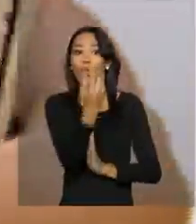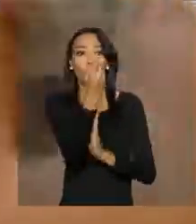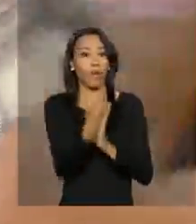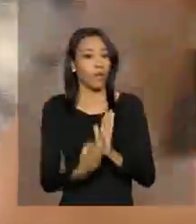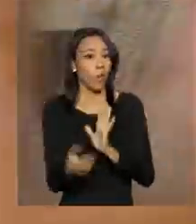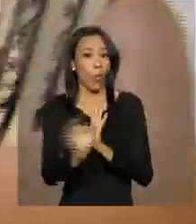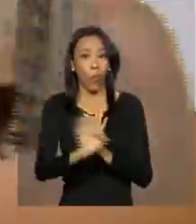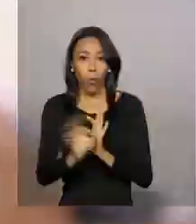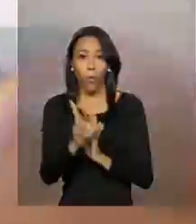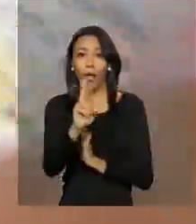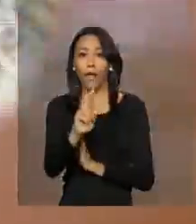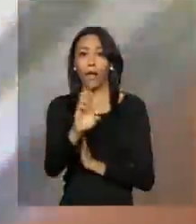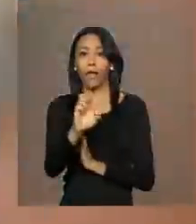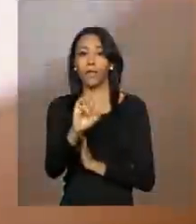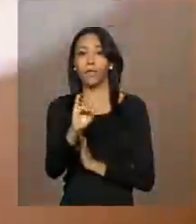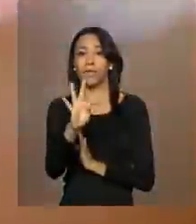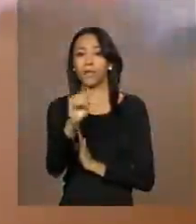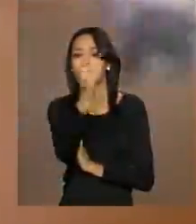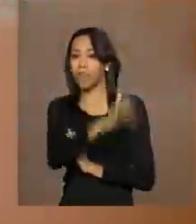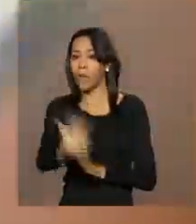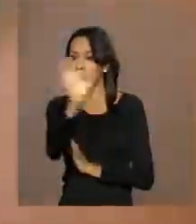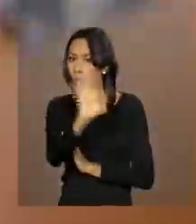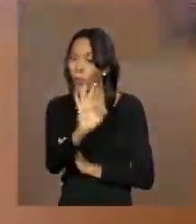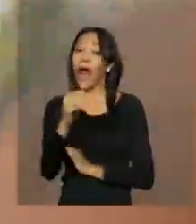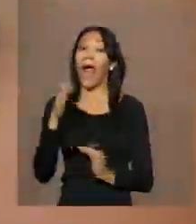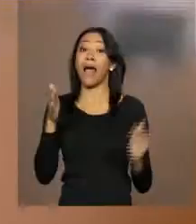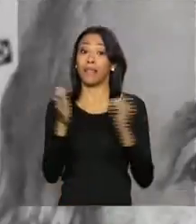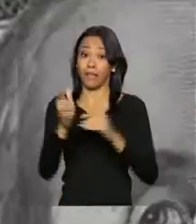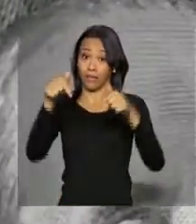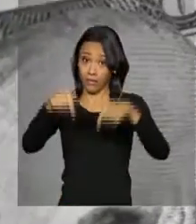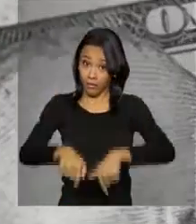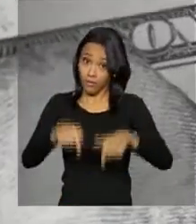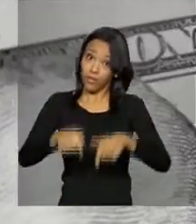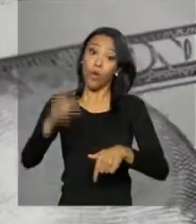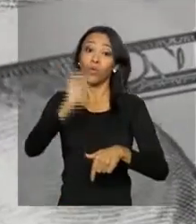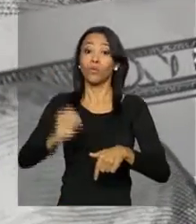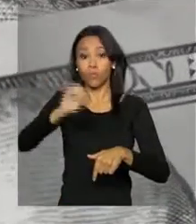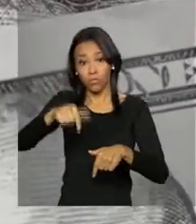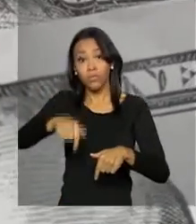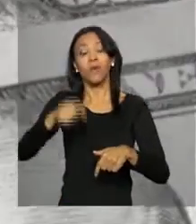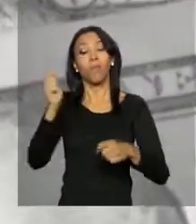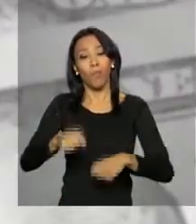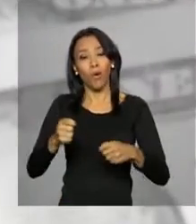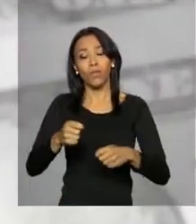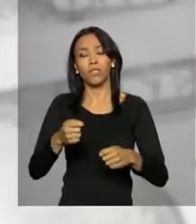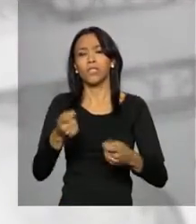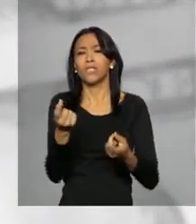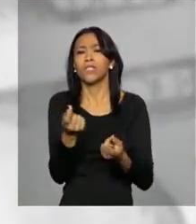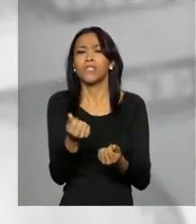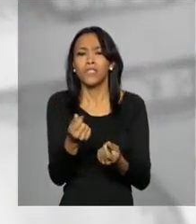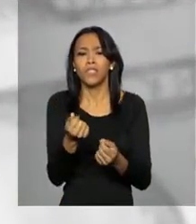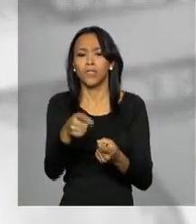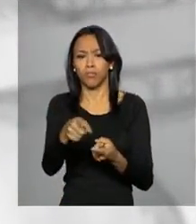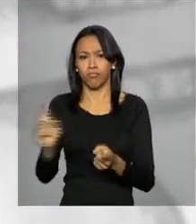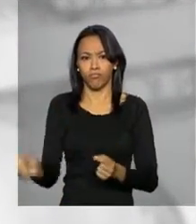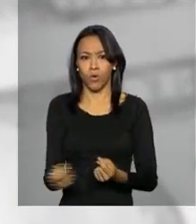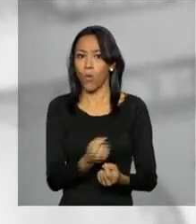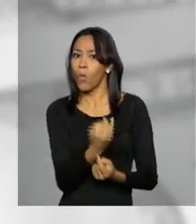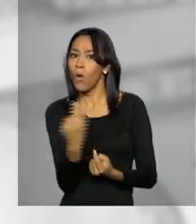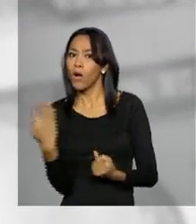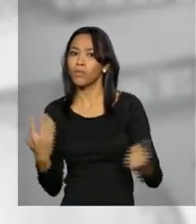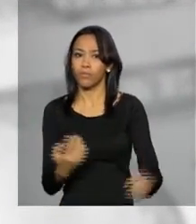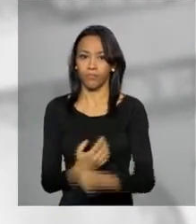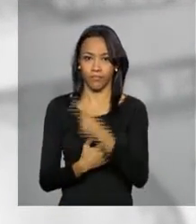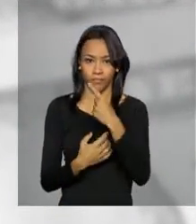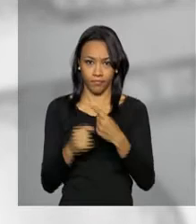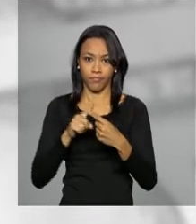têm até o dia 31 de outubro deste ano para regularizar a situação. Podem ser repatriados recursos em contas bancárias, bens